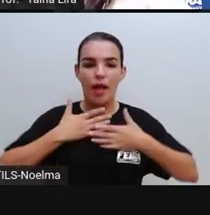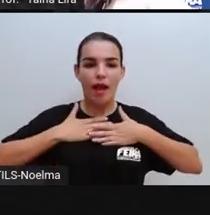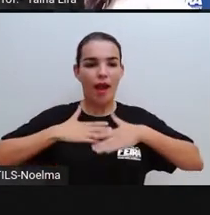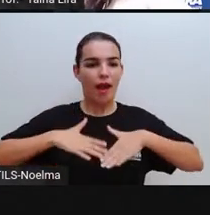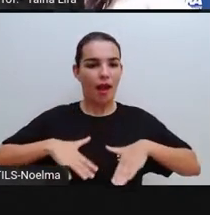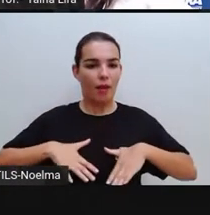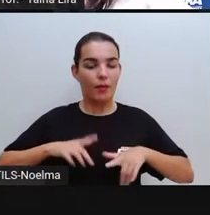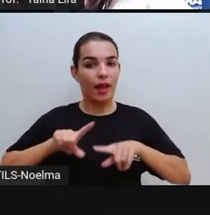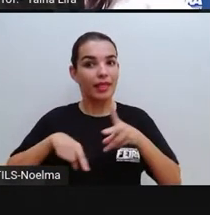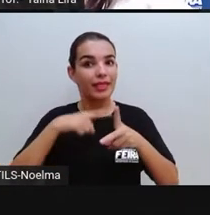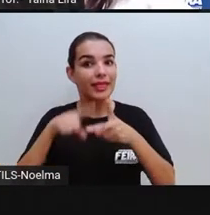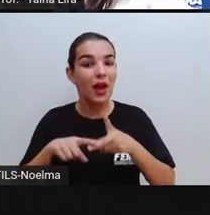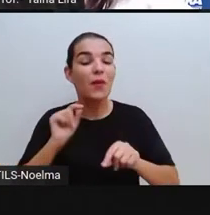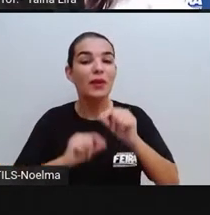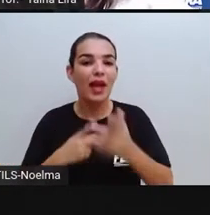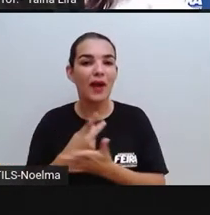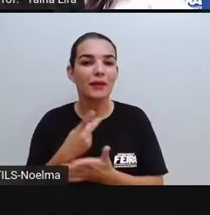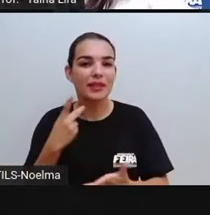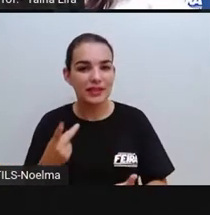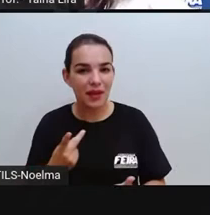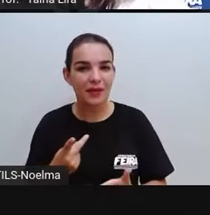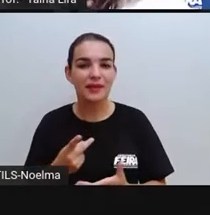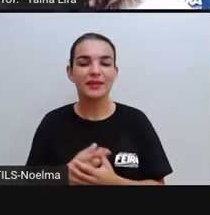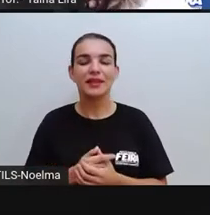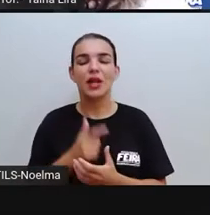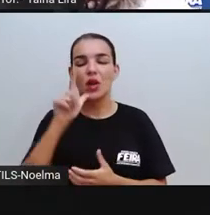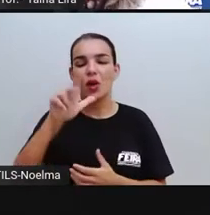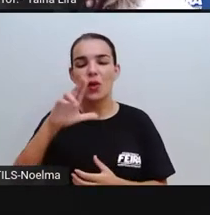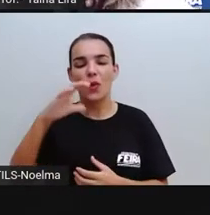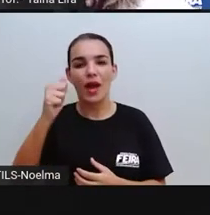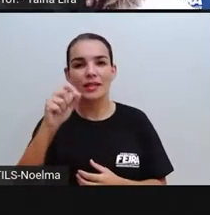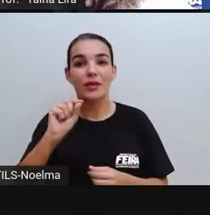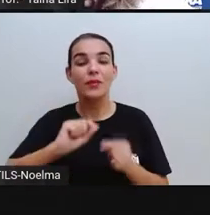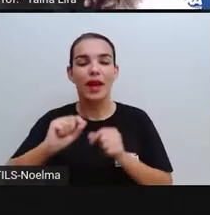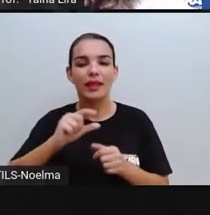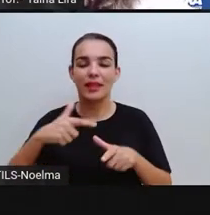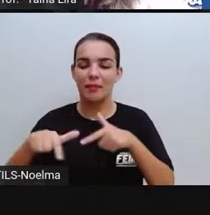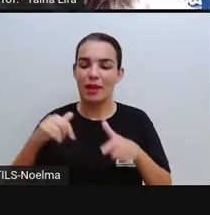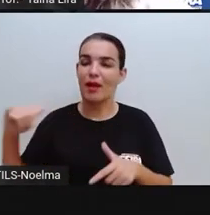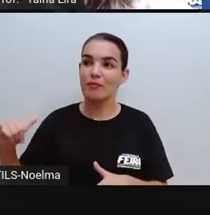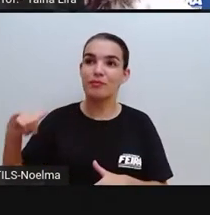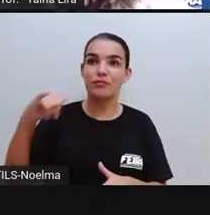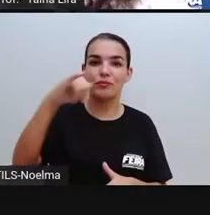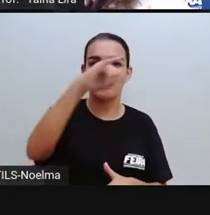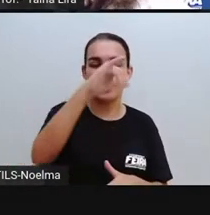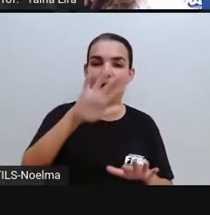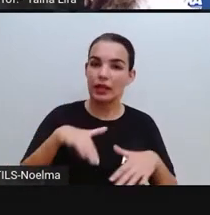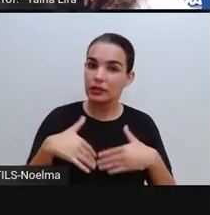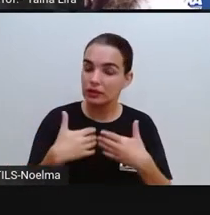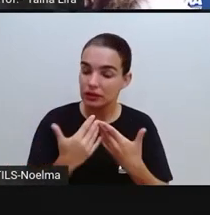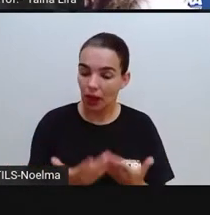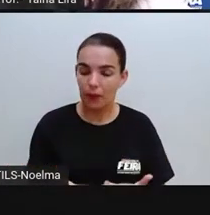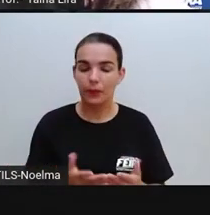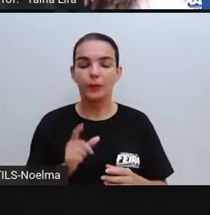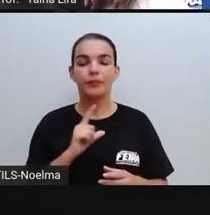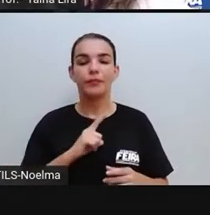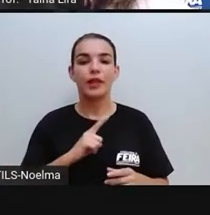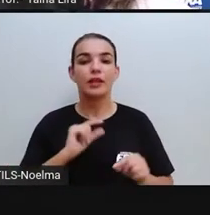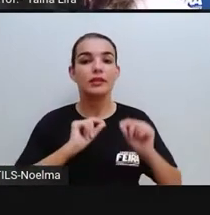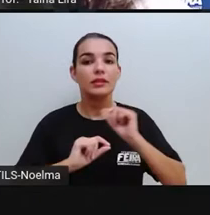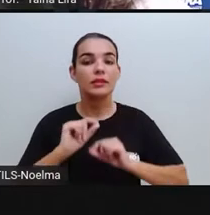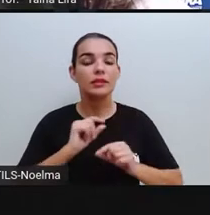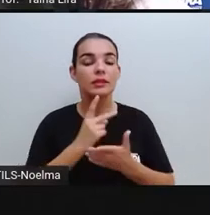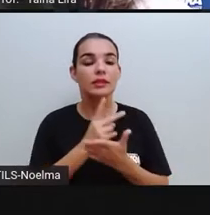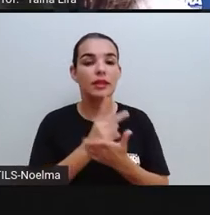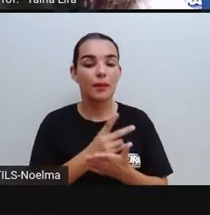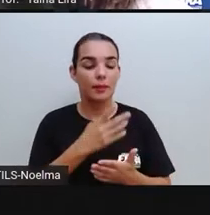Lucas depois virou aí um piloto de avião, né? A impressão que deixamos nas pessoas é impossível de